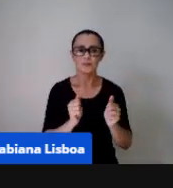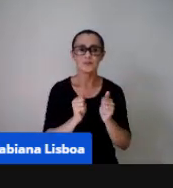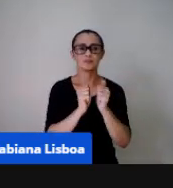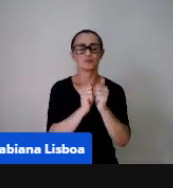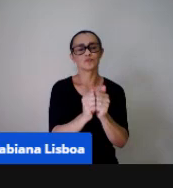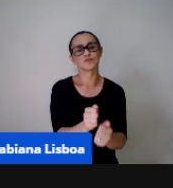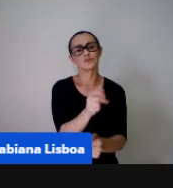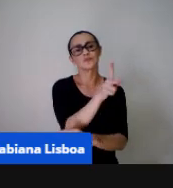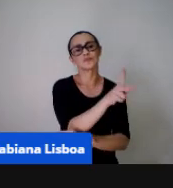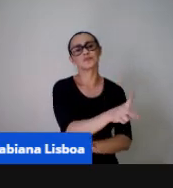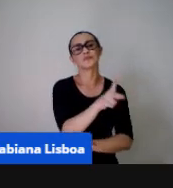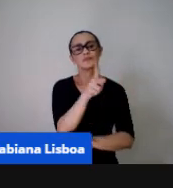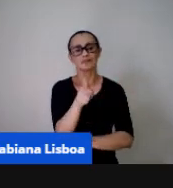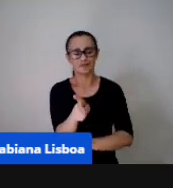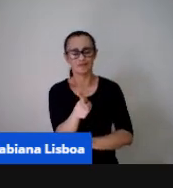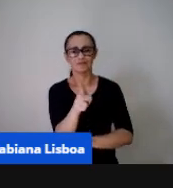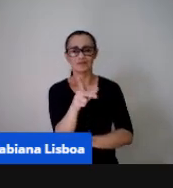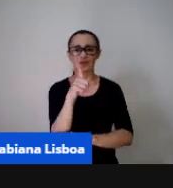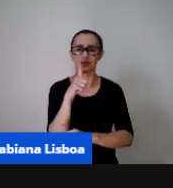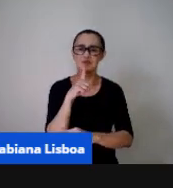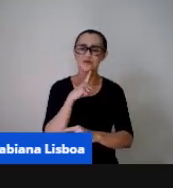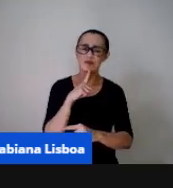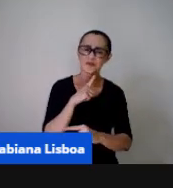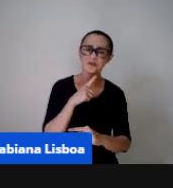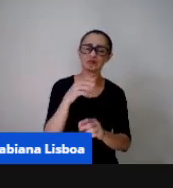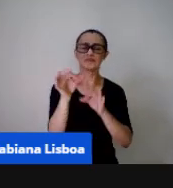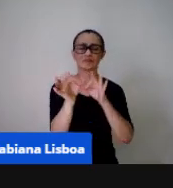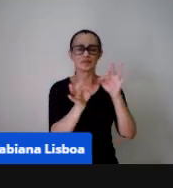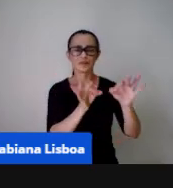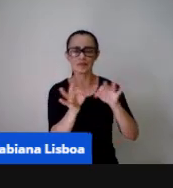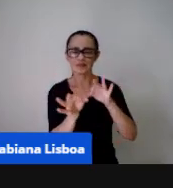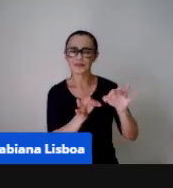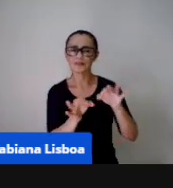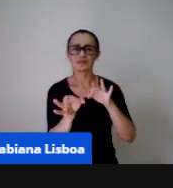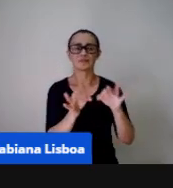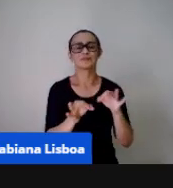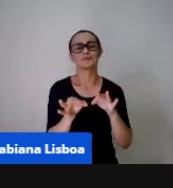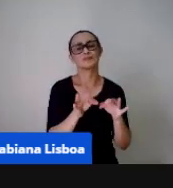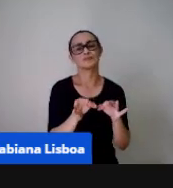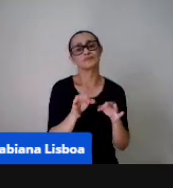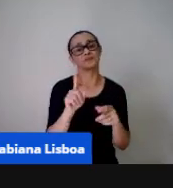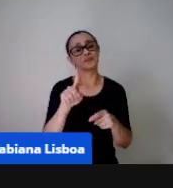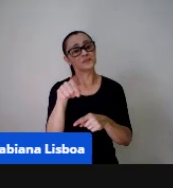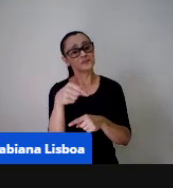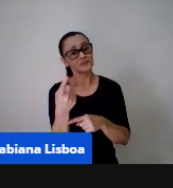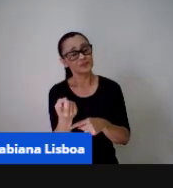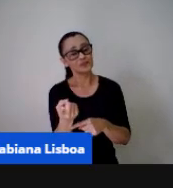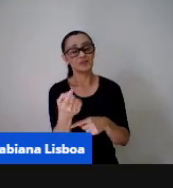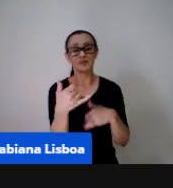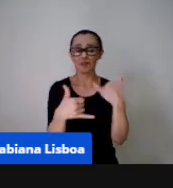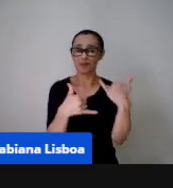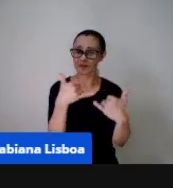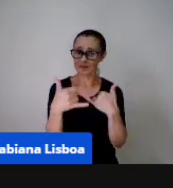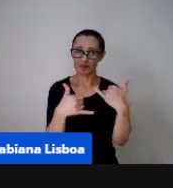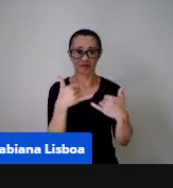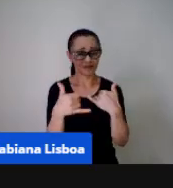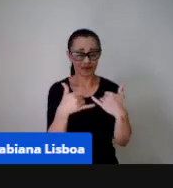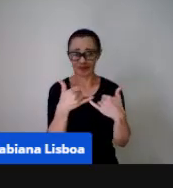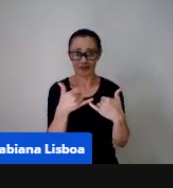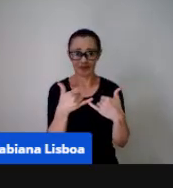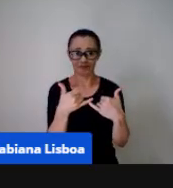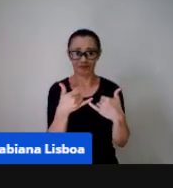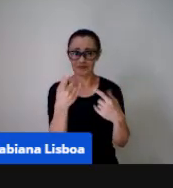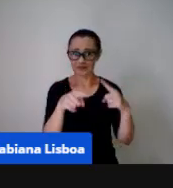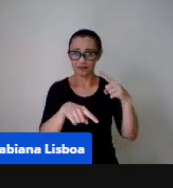então houve esse processo de construção com as crianças e eles vão jogar ter esses conhecimentos com esse próprio material que eles